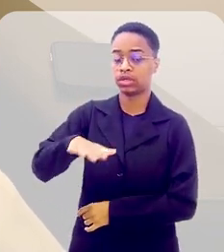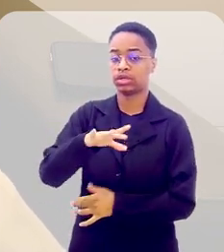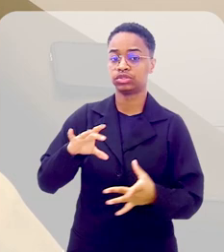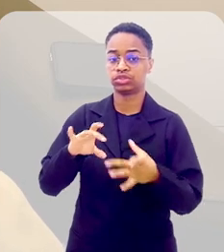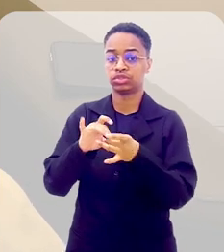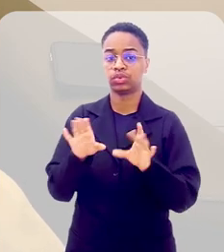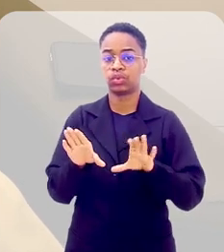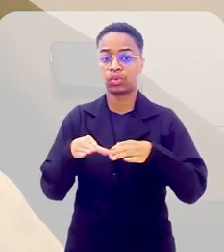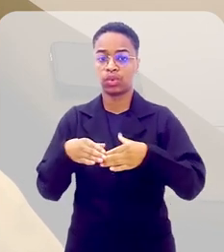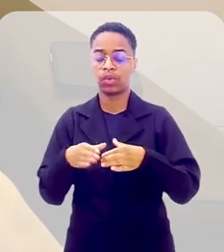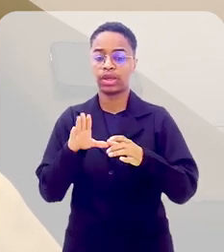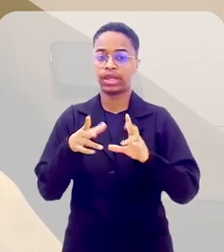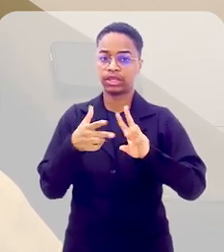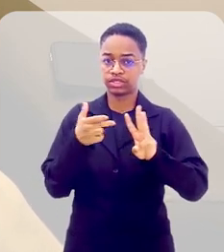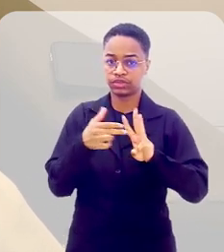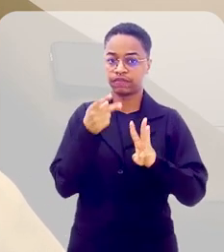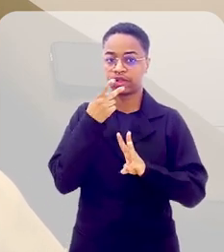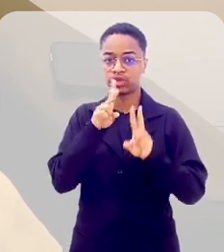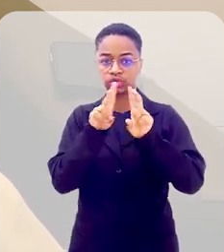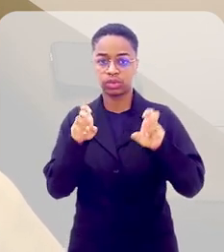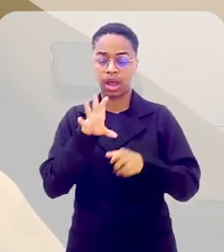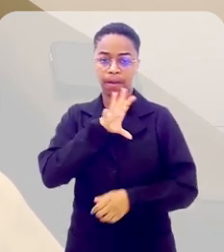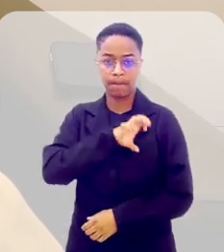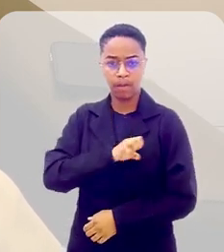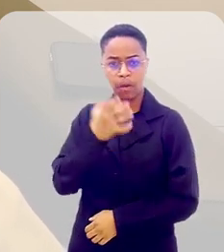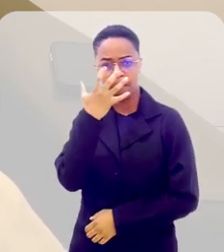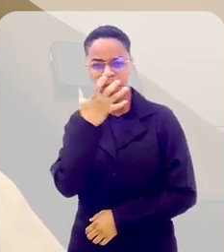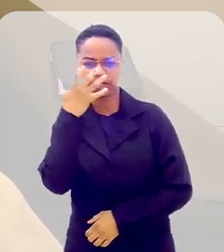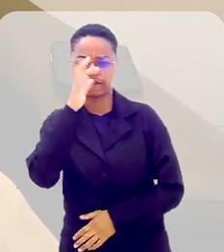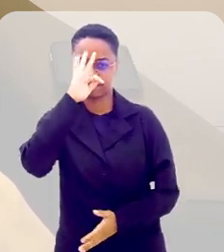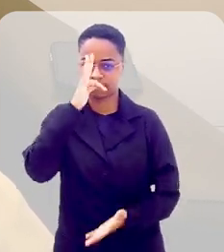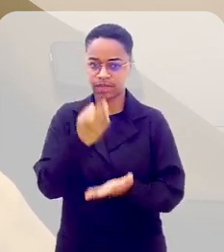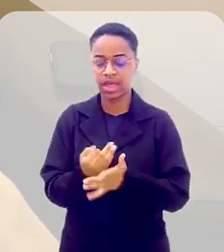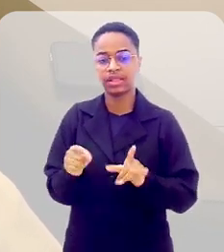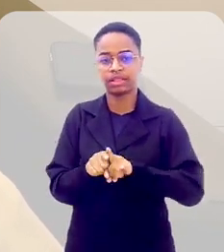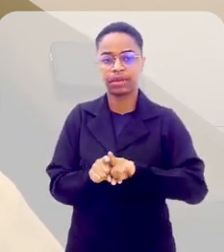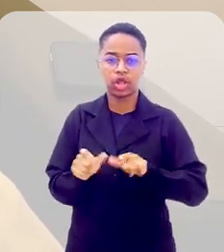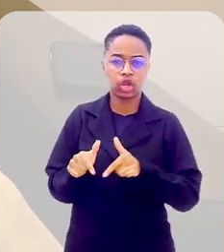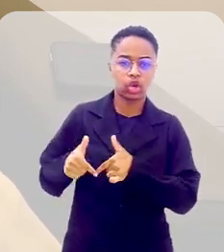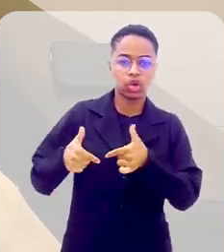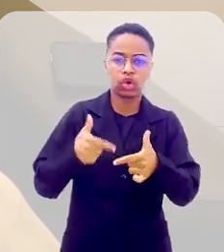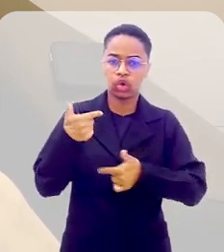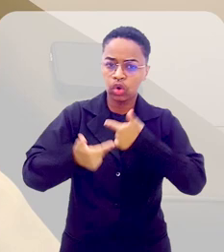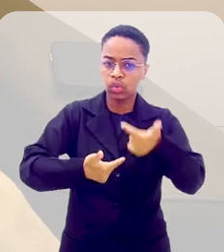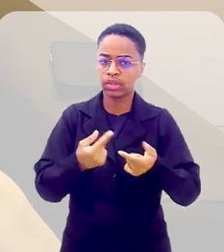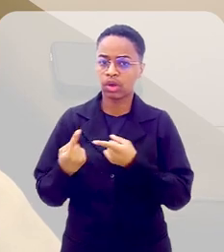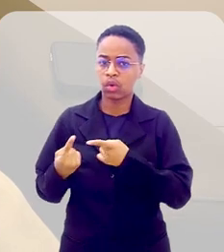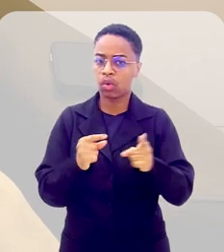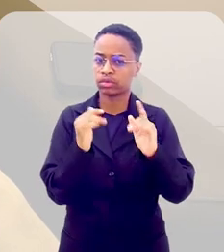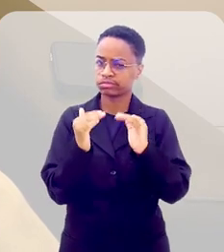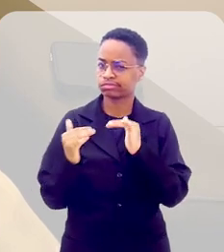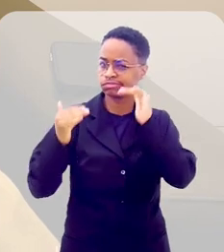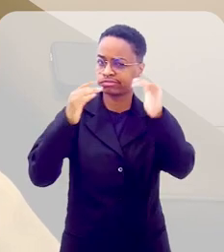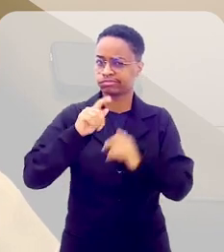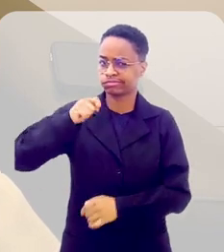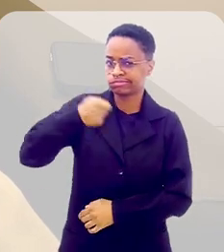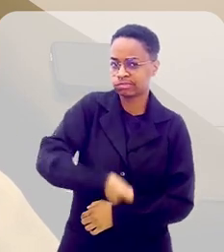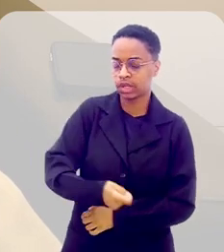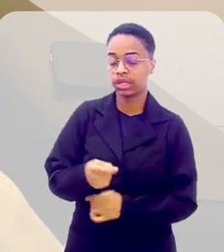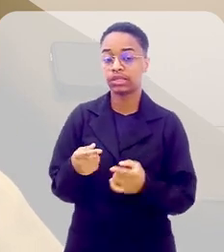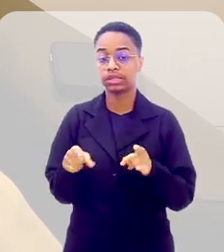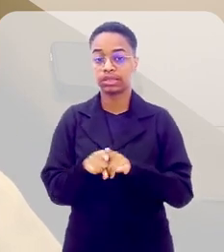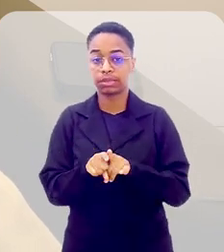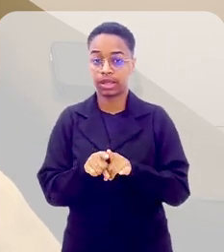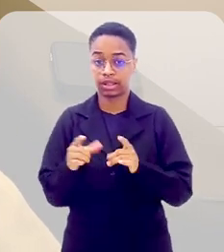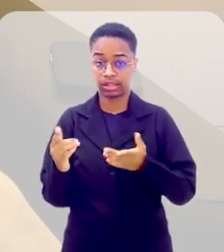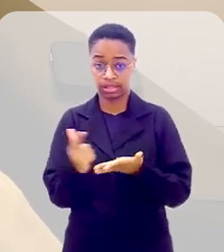Esse livro fala do amor, da paixão, da fé, da luta contra o autoritarismo. Então, um livro